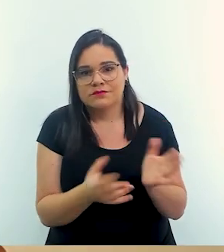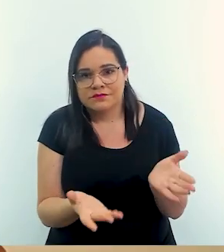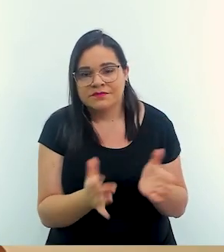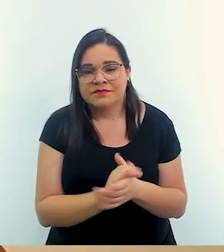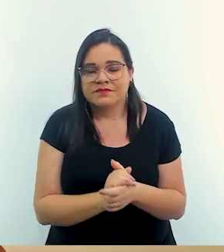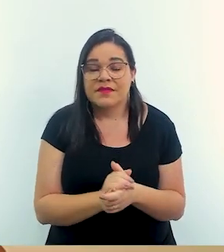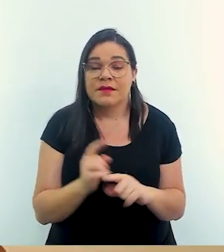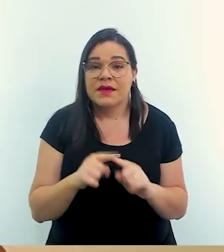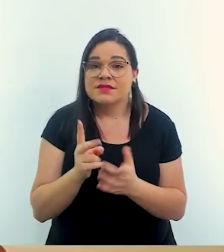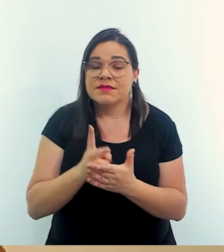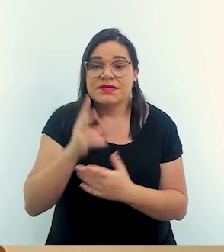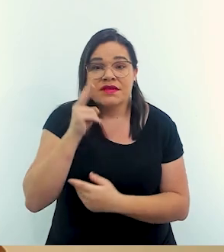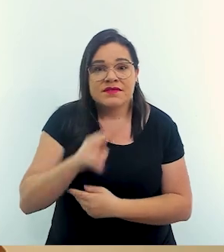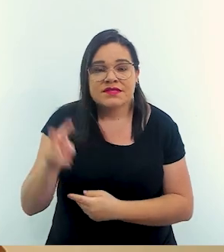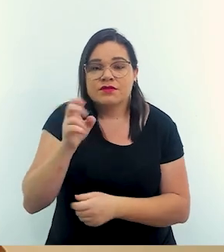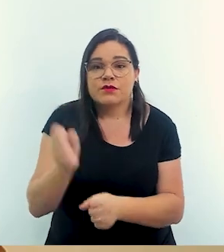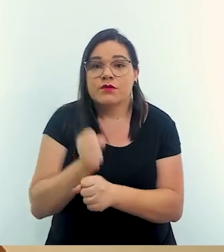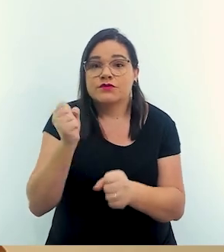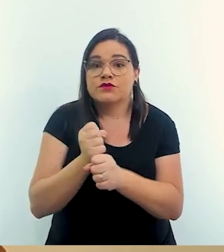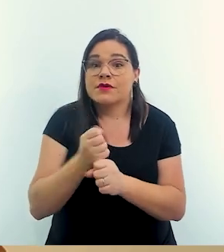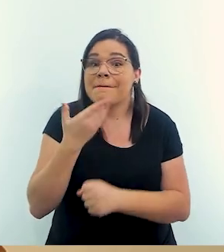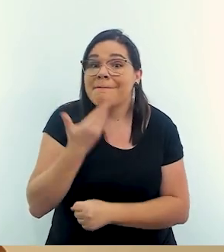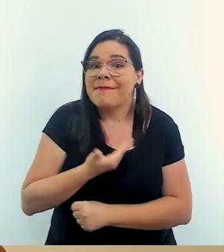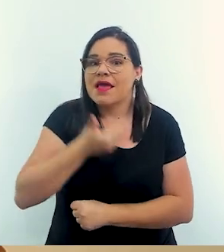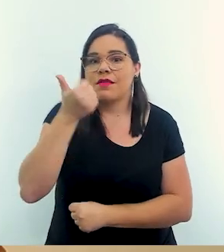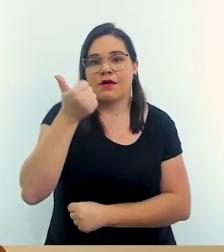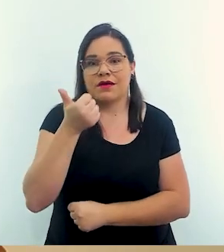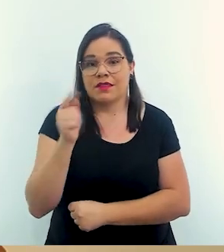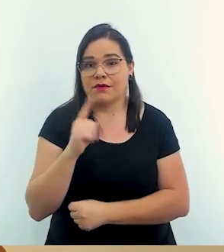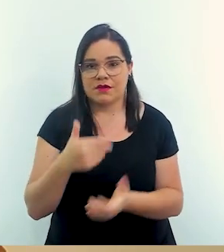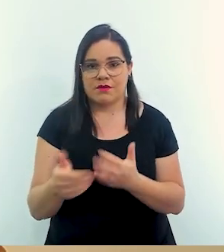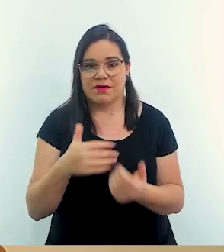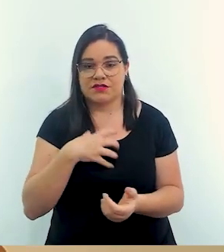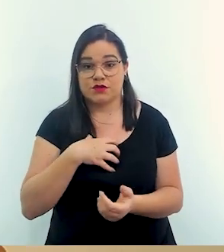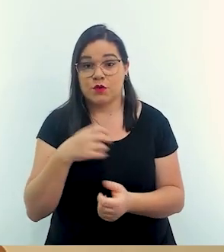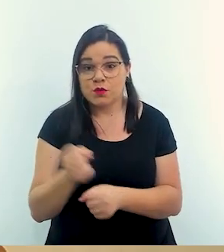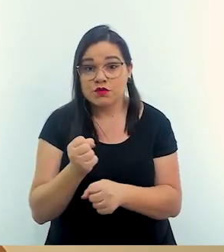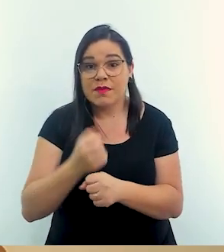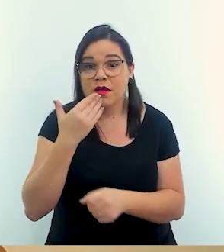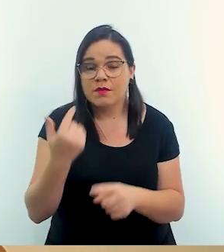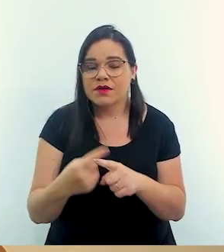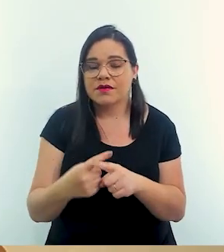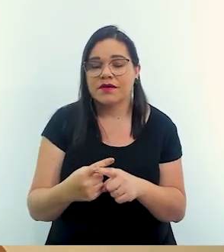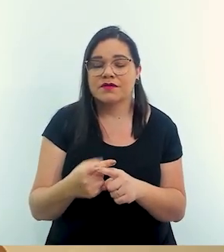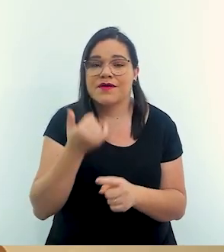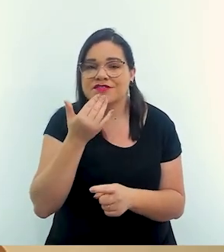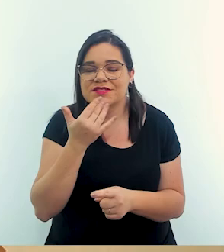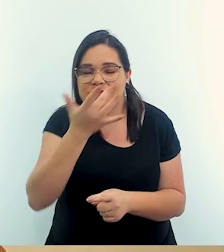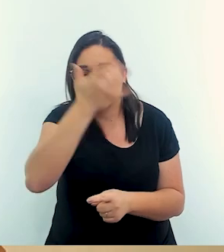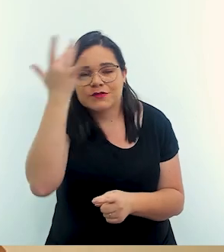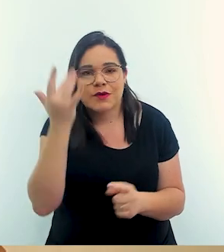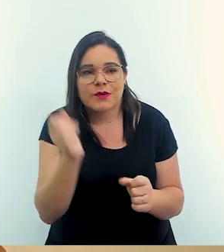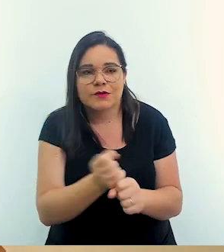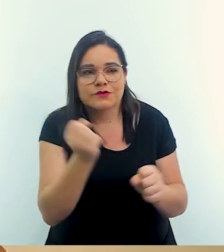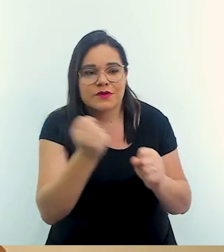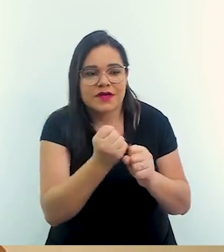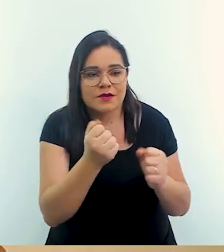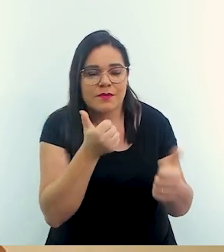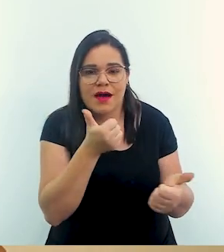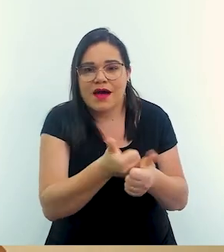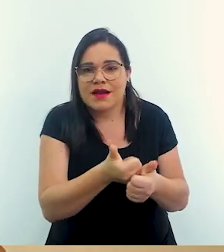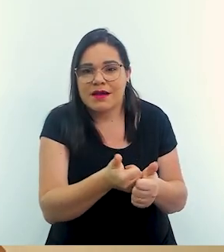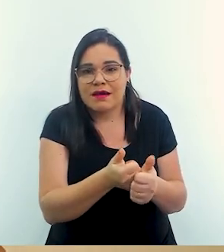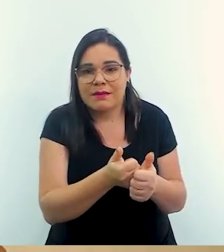mas lembrando sempre com esse olhar de reconstruir melhor porque a gente tem que entender porque isso vai acontecer de novo então não adianta eu colocar essas pessoas